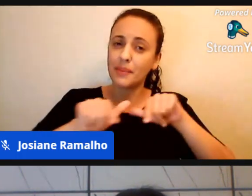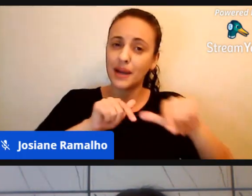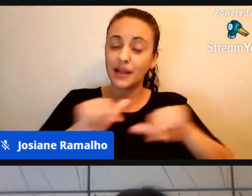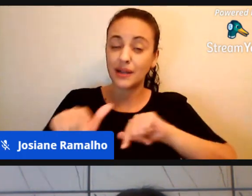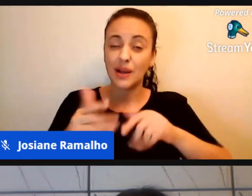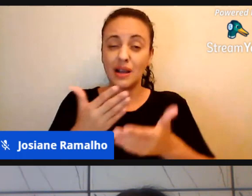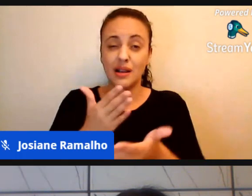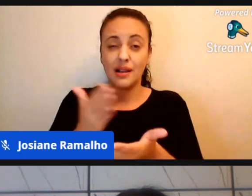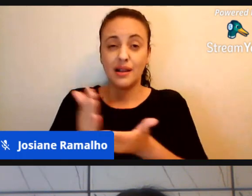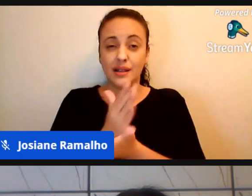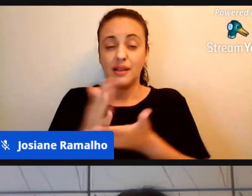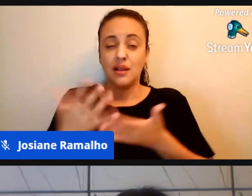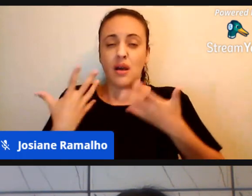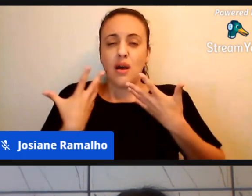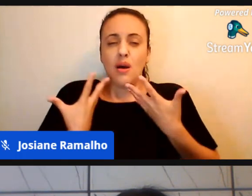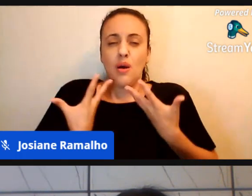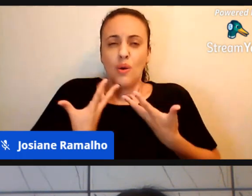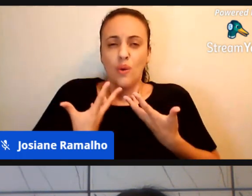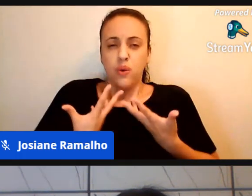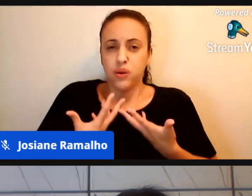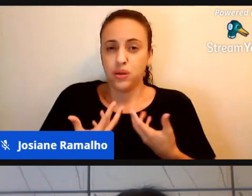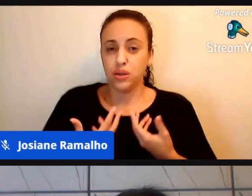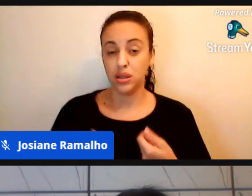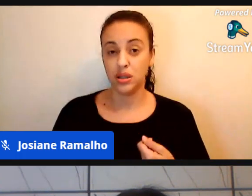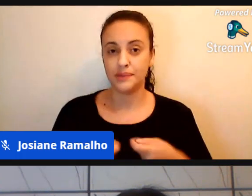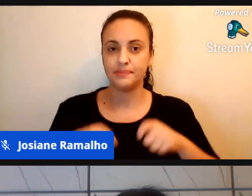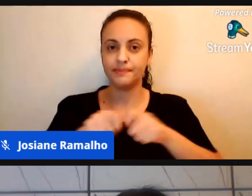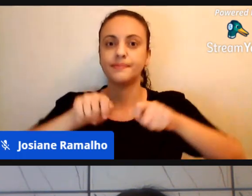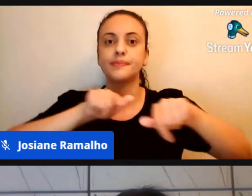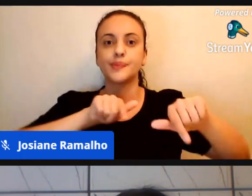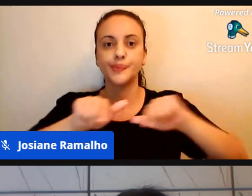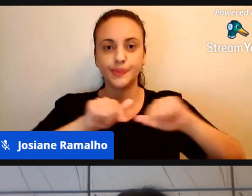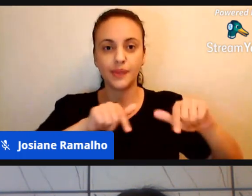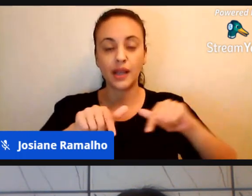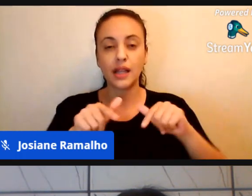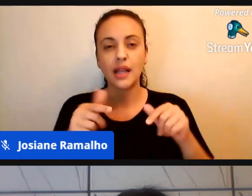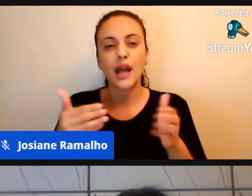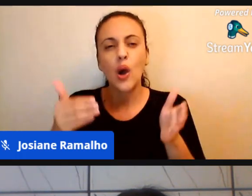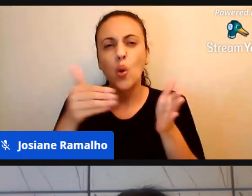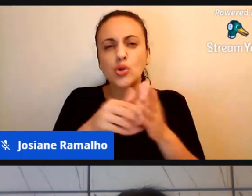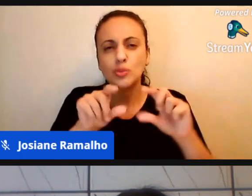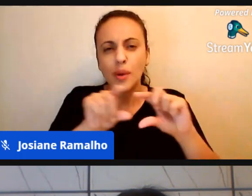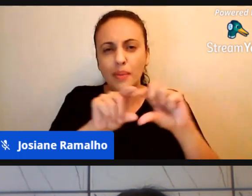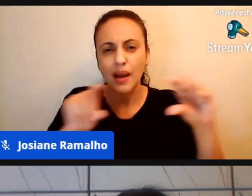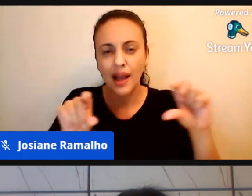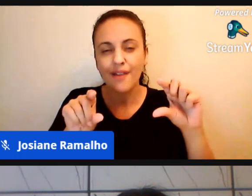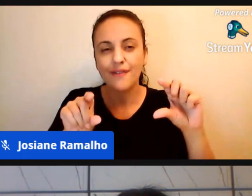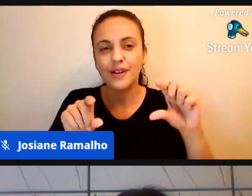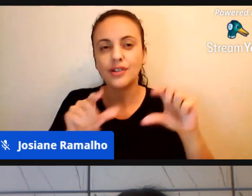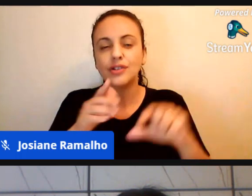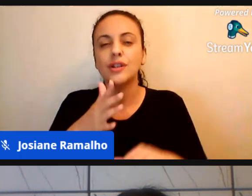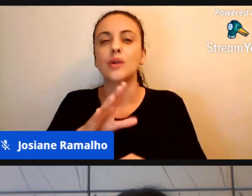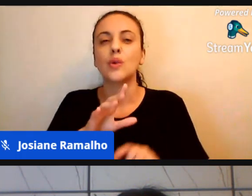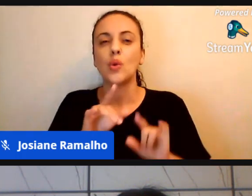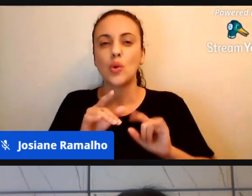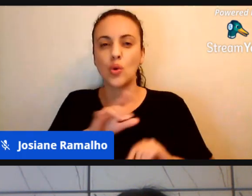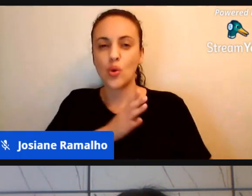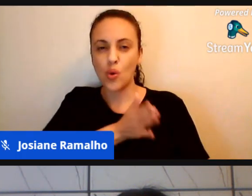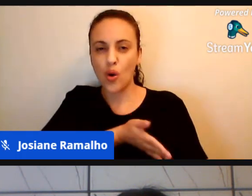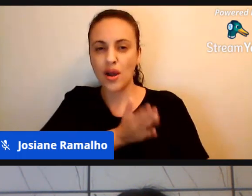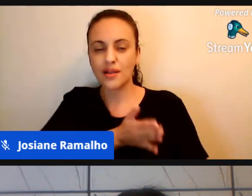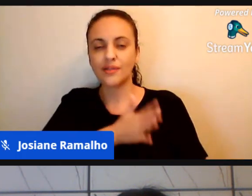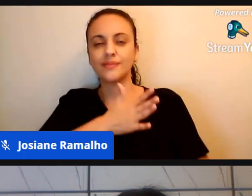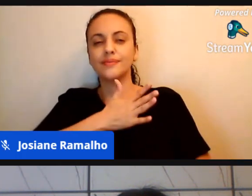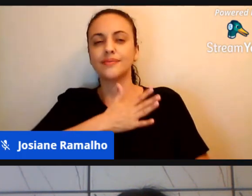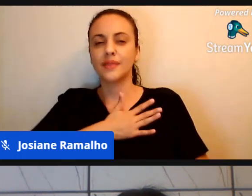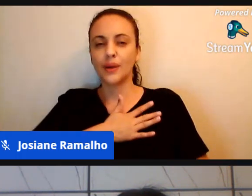exaustão para realizar esse trabalho, e a tua última frase, de acalmar o coração, ela é